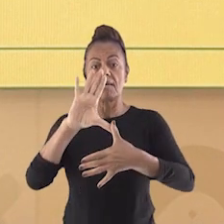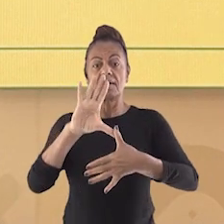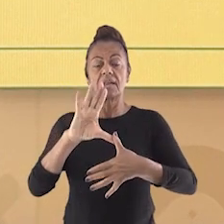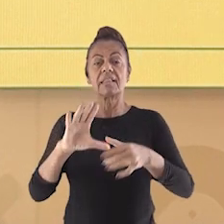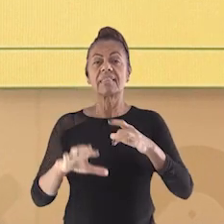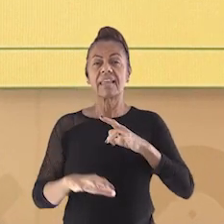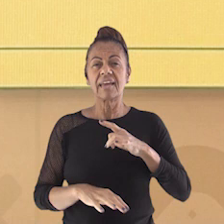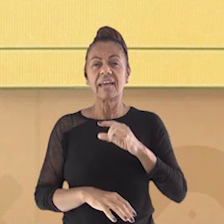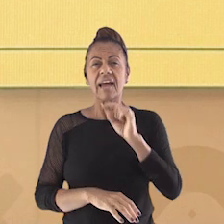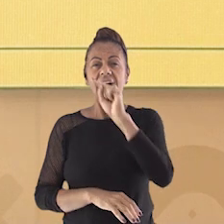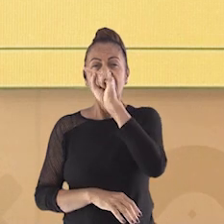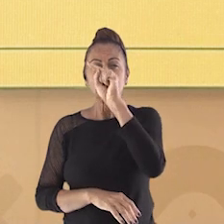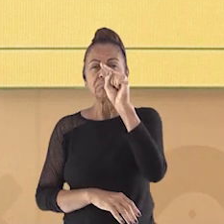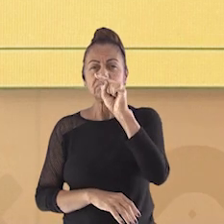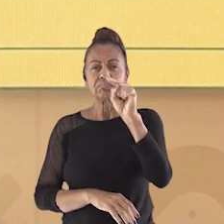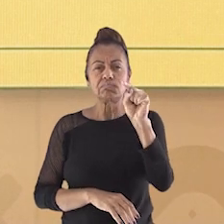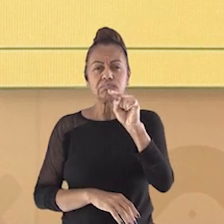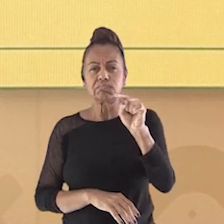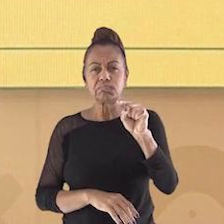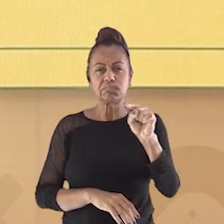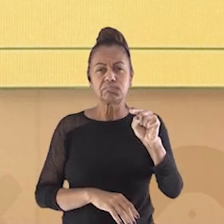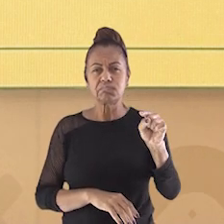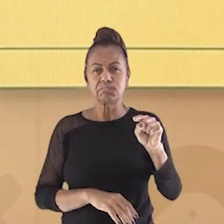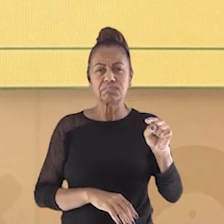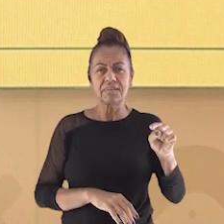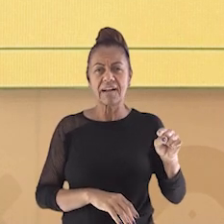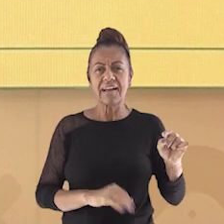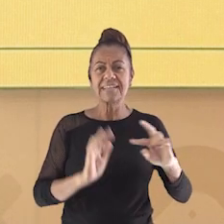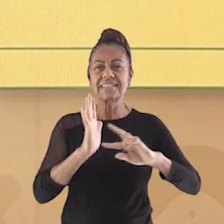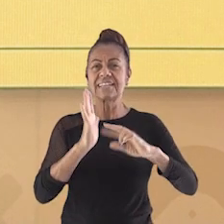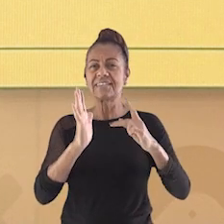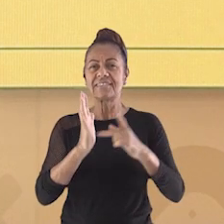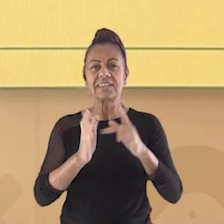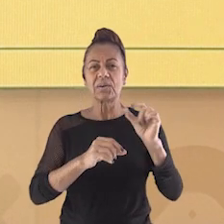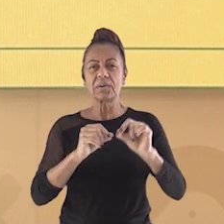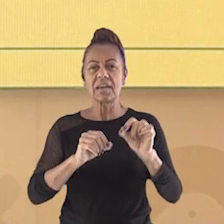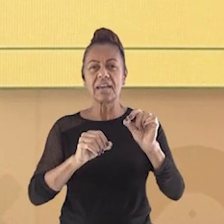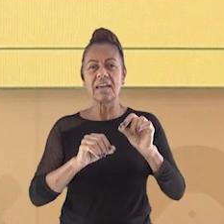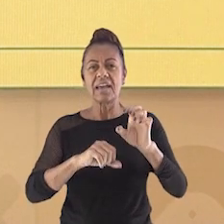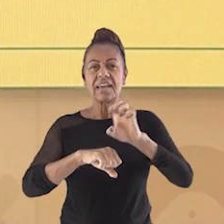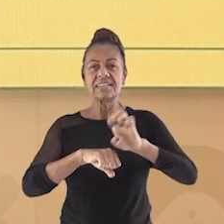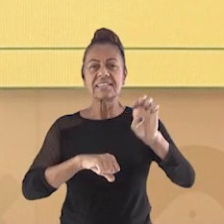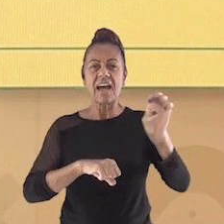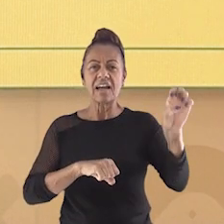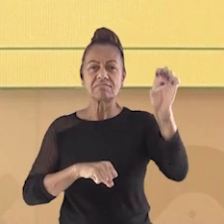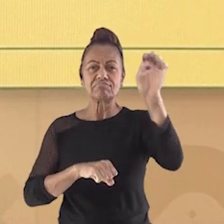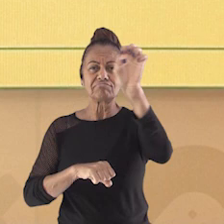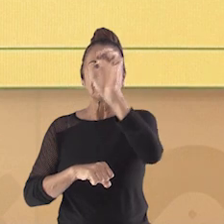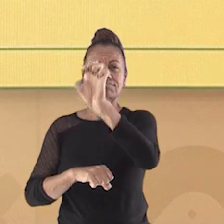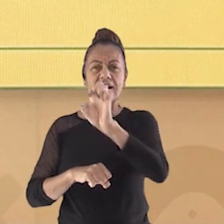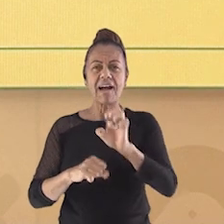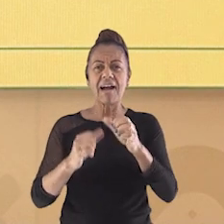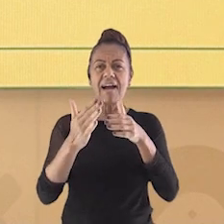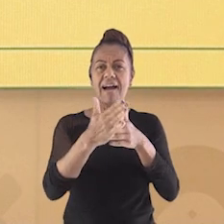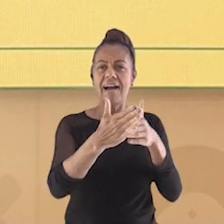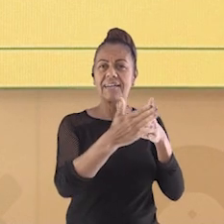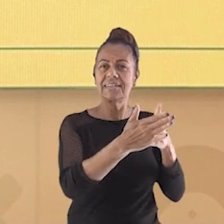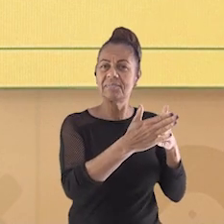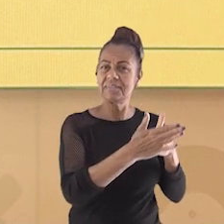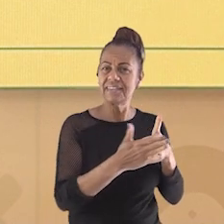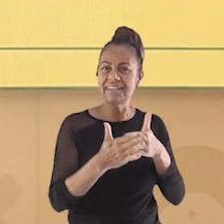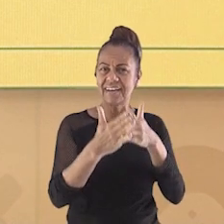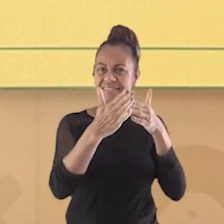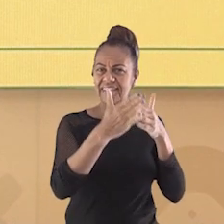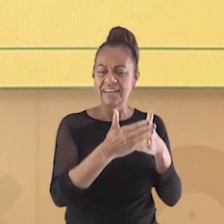pontilhadas que delimitam os estados e, em azul, os cursos d'água. As cores,